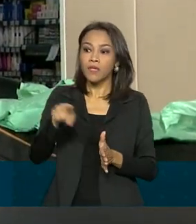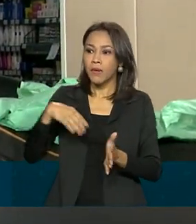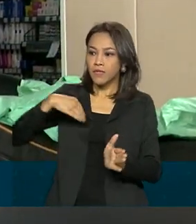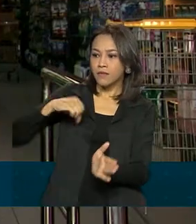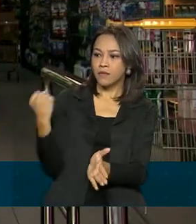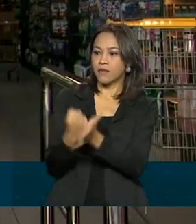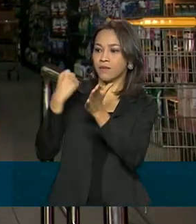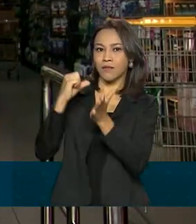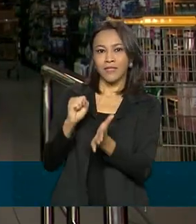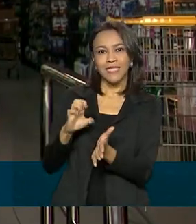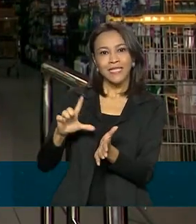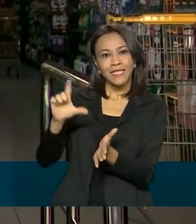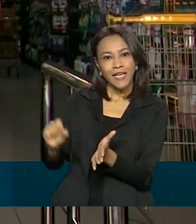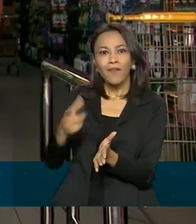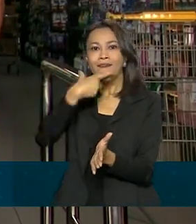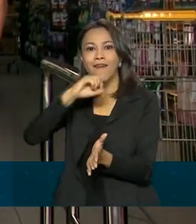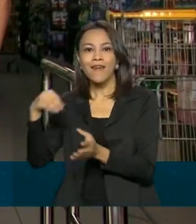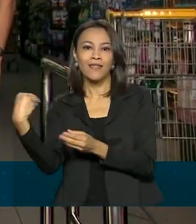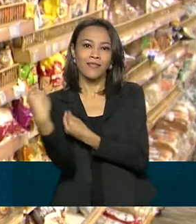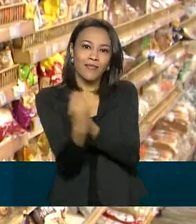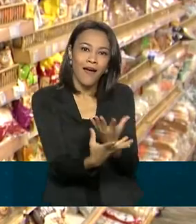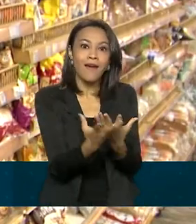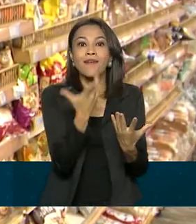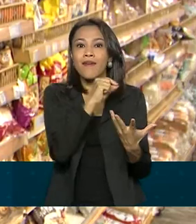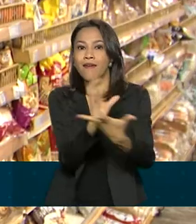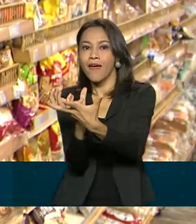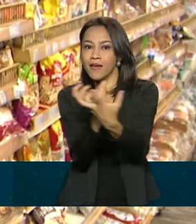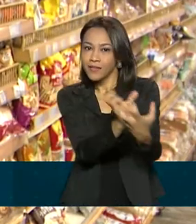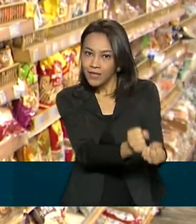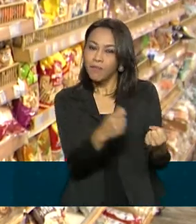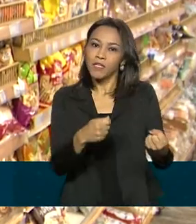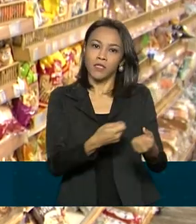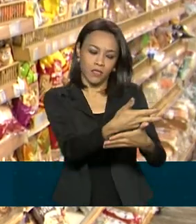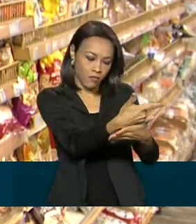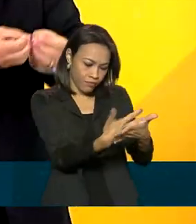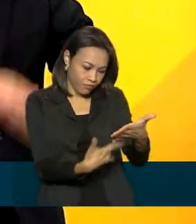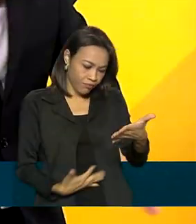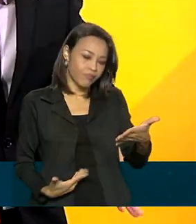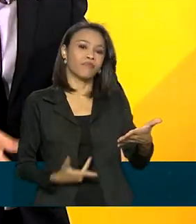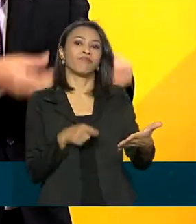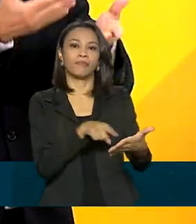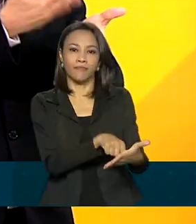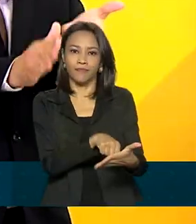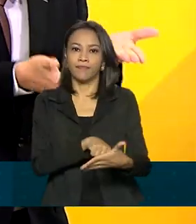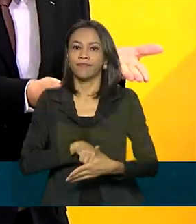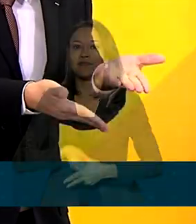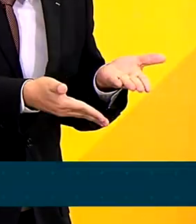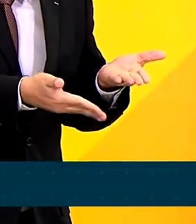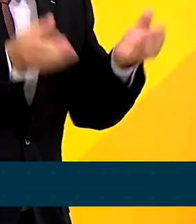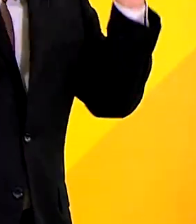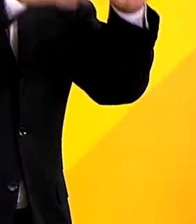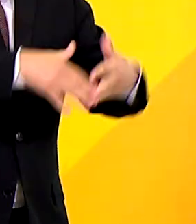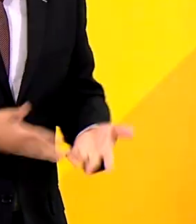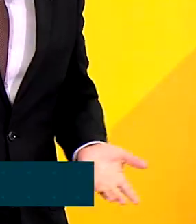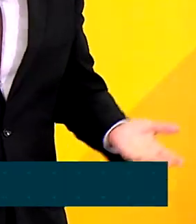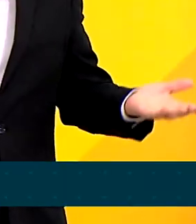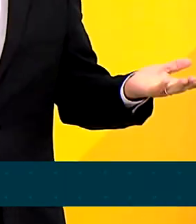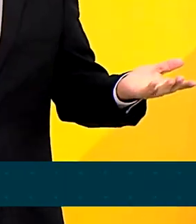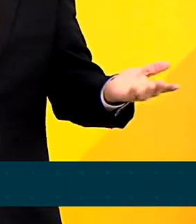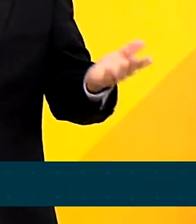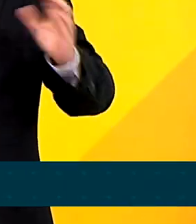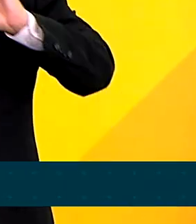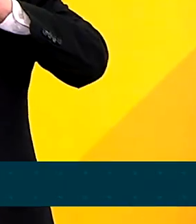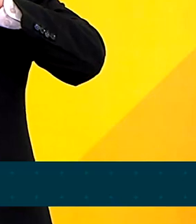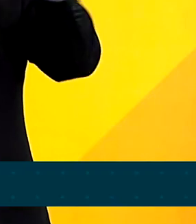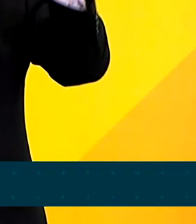reconhecimento. Quem doa e quem recebe precisa prestar contas ao programa. Está claro que não há escassez de